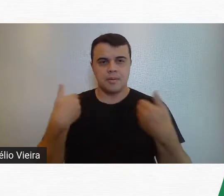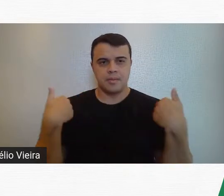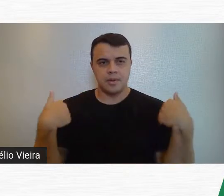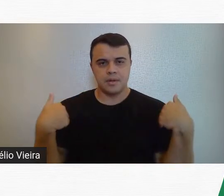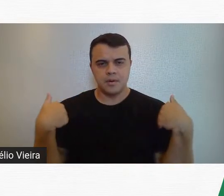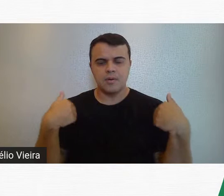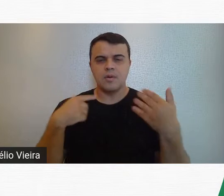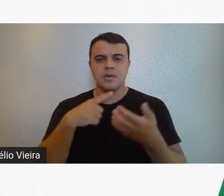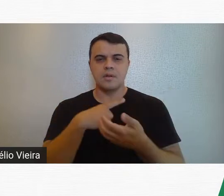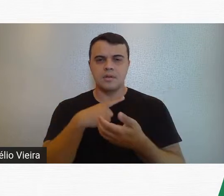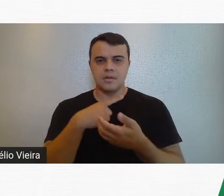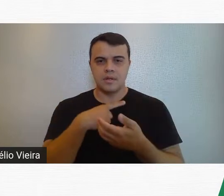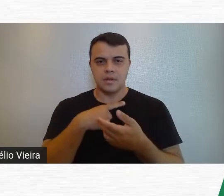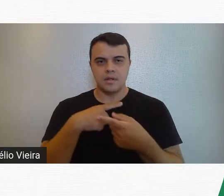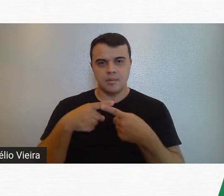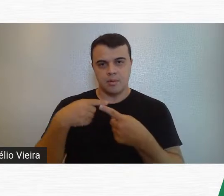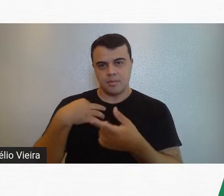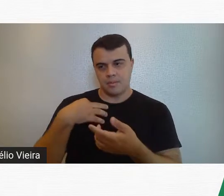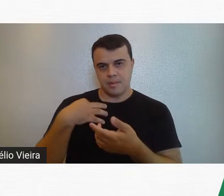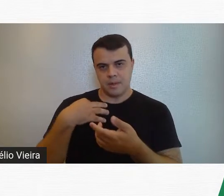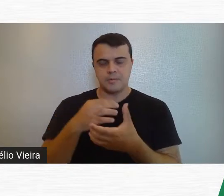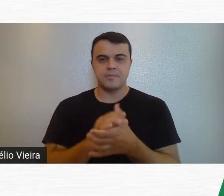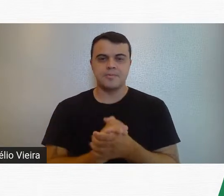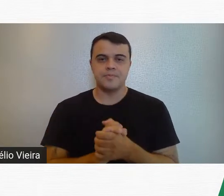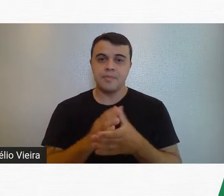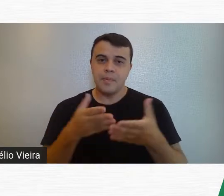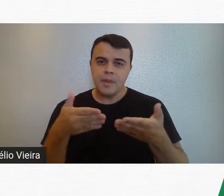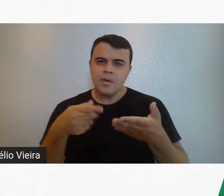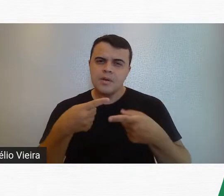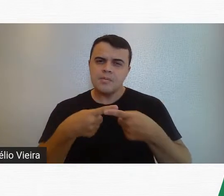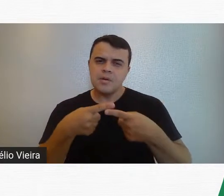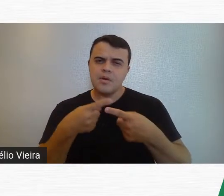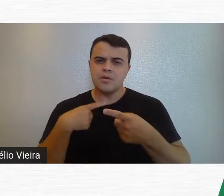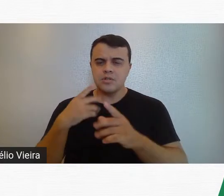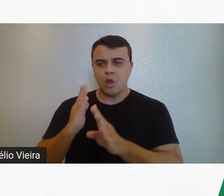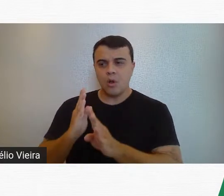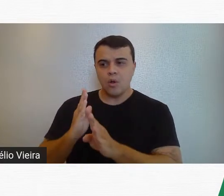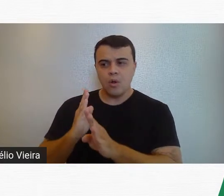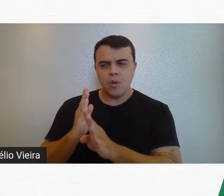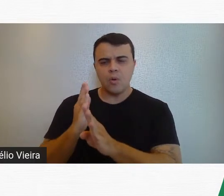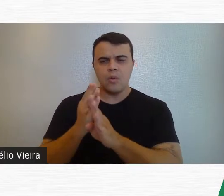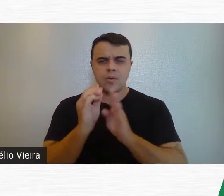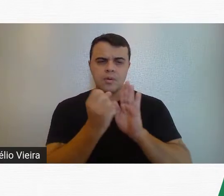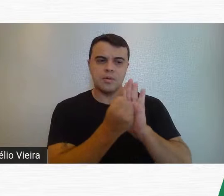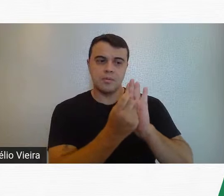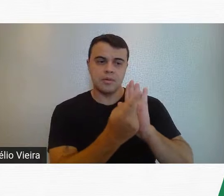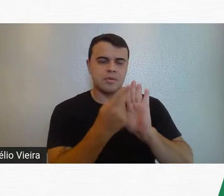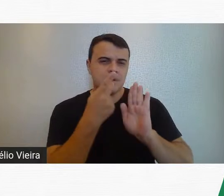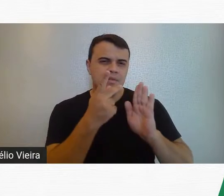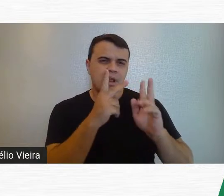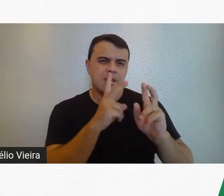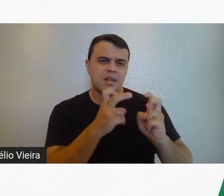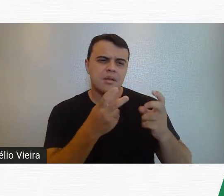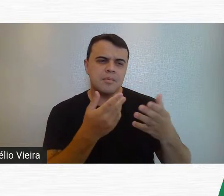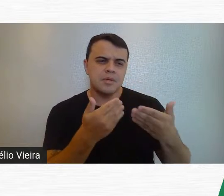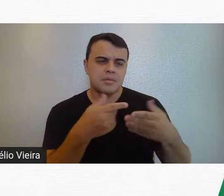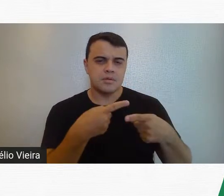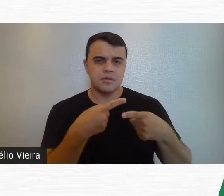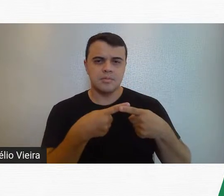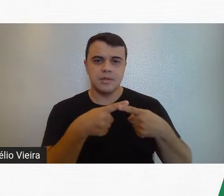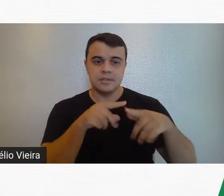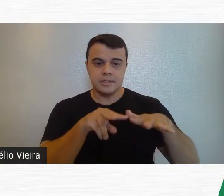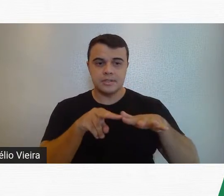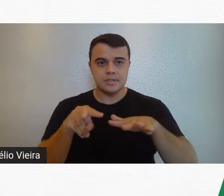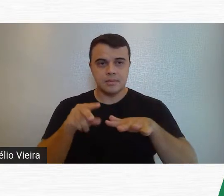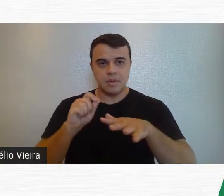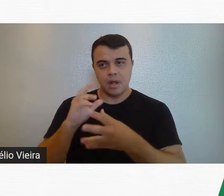camiseta de malha. Nessa edição do Encontros com o Patrimônio, a gente vai falar sobre os debates desencadeados pela Semana